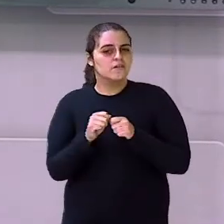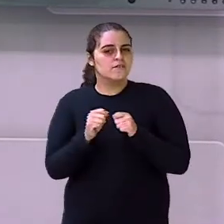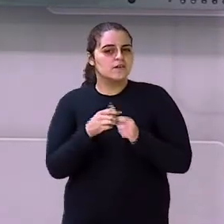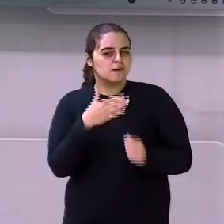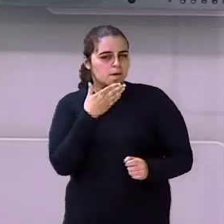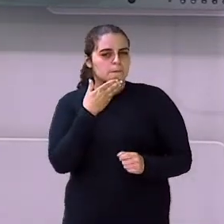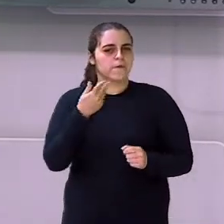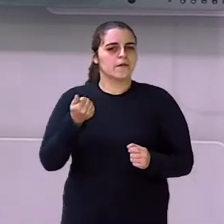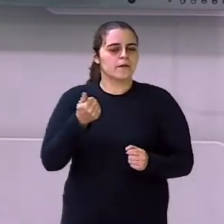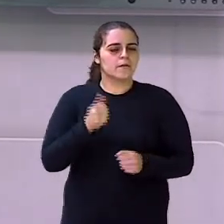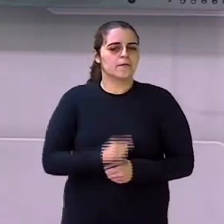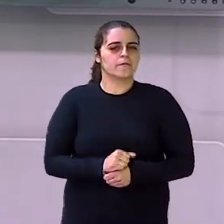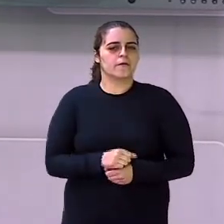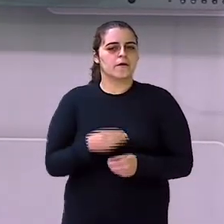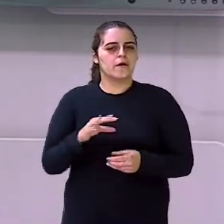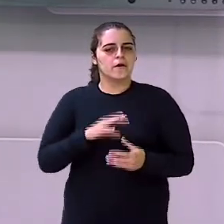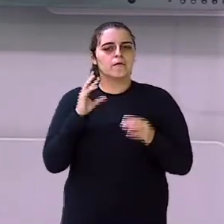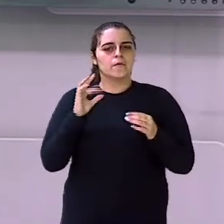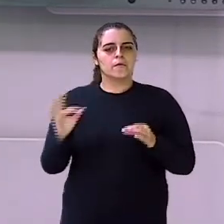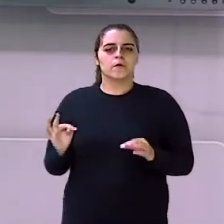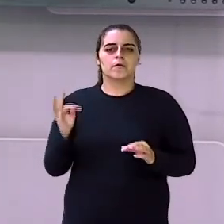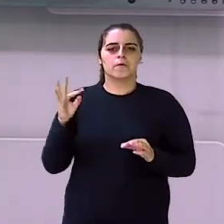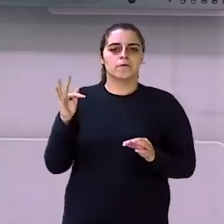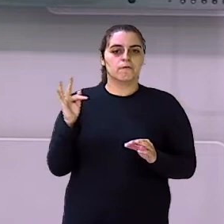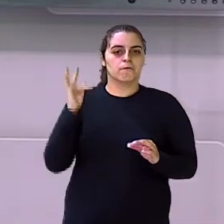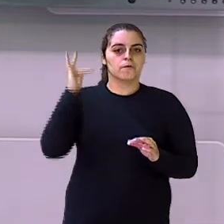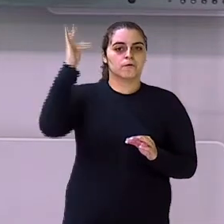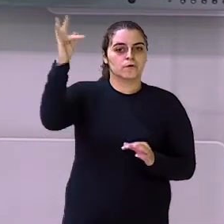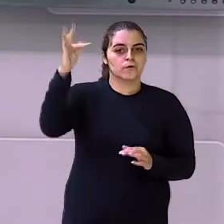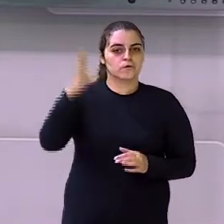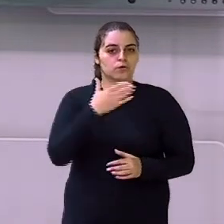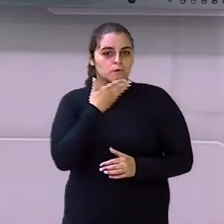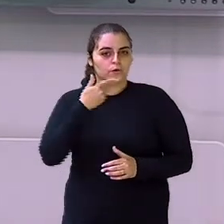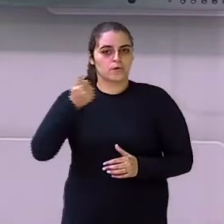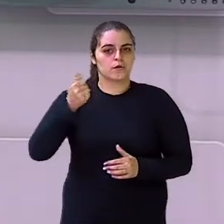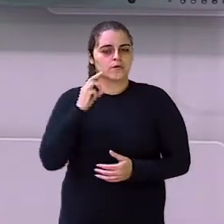ambiente sobreviver e ficar bacana para a gente poder viver aqui nesse planeta.